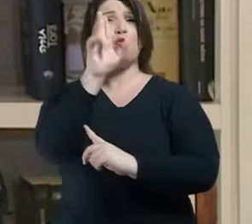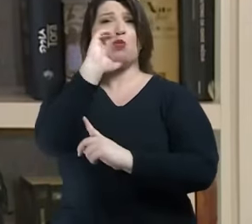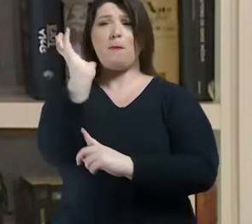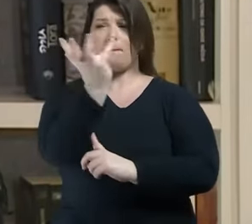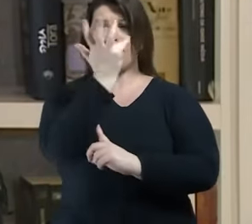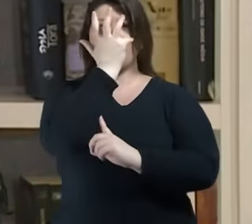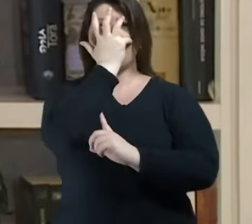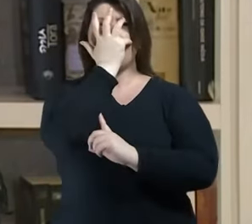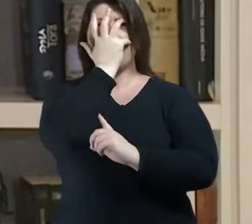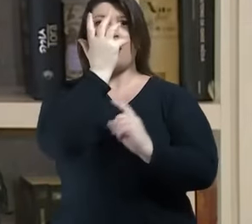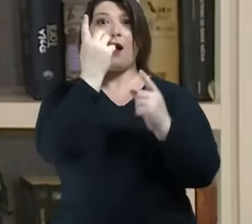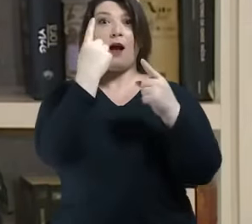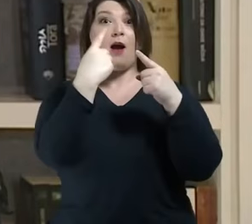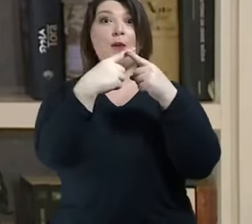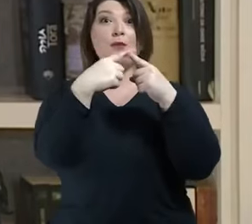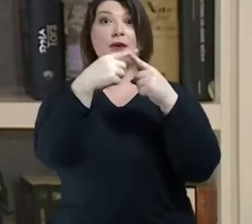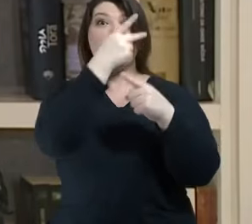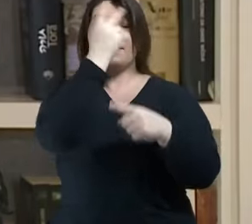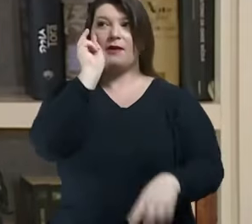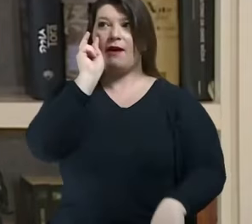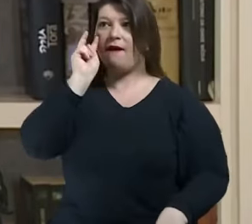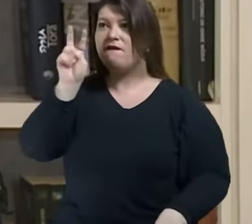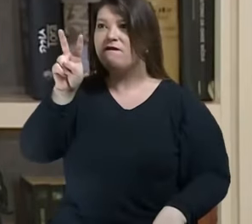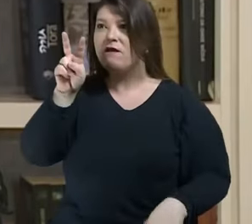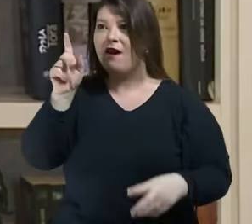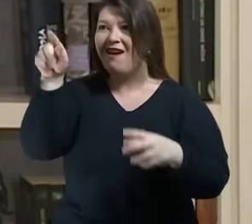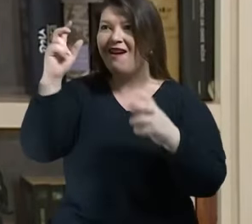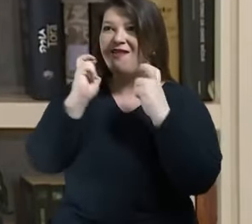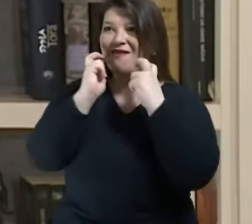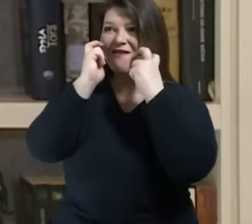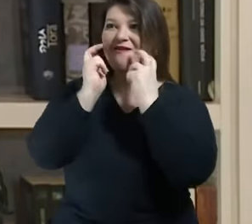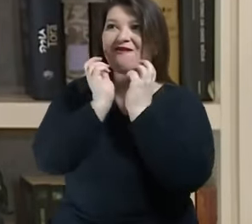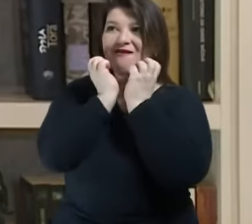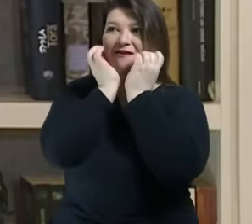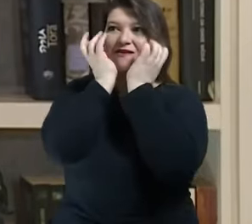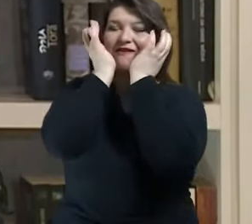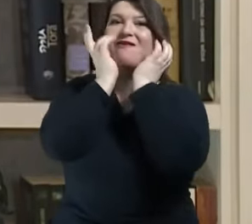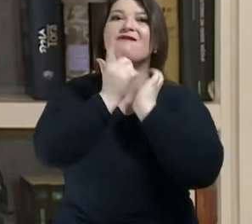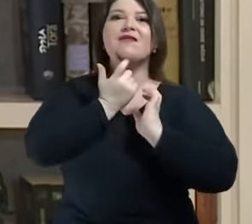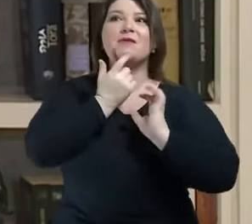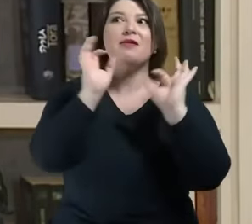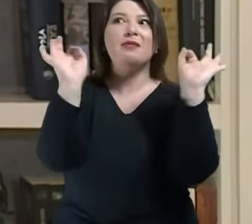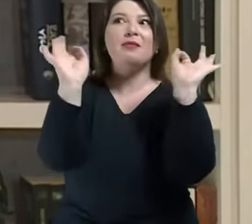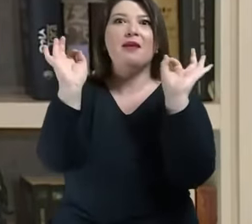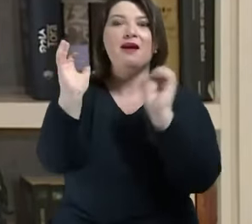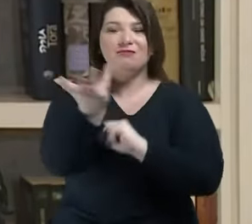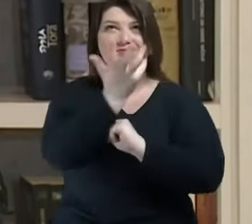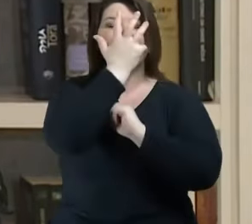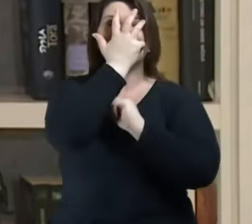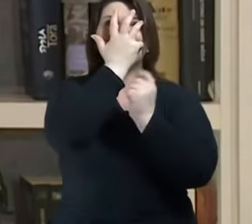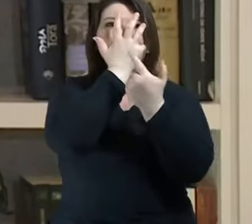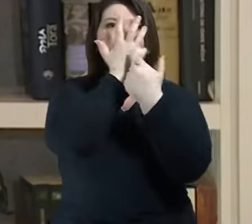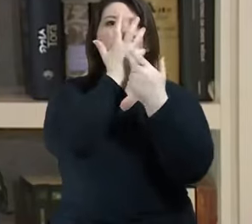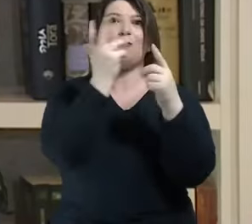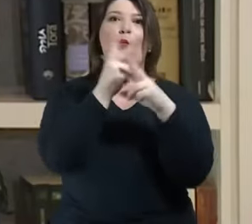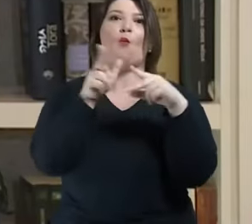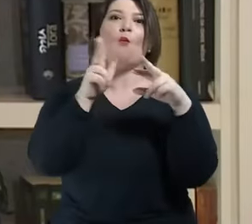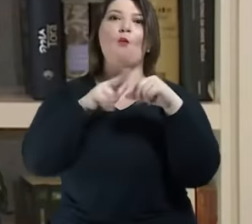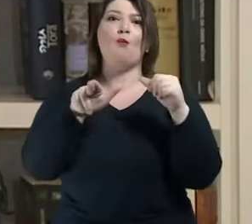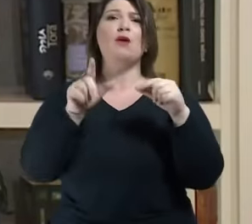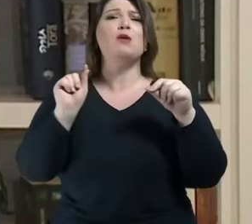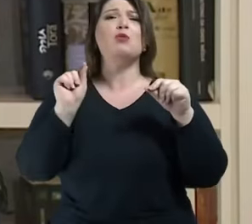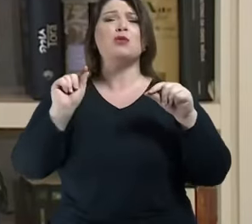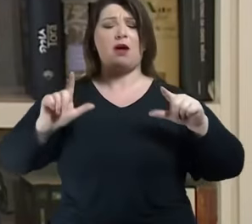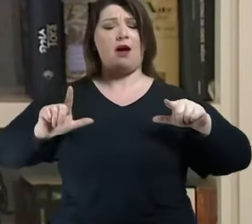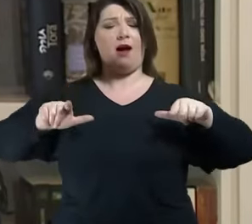seja, o vermelho do rosto. E ele encerra essa frase falando exatamente eu avanço mascarado. Larvatos